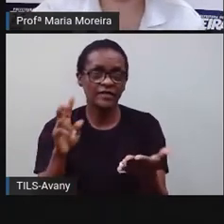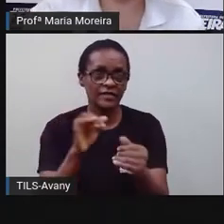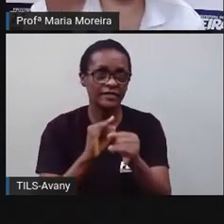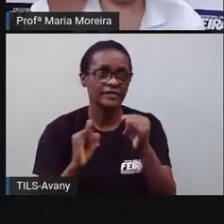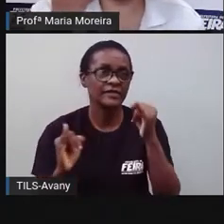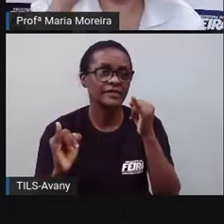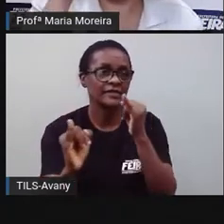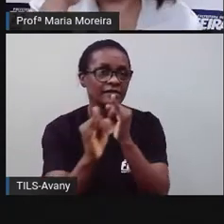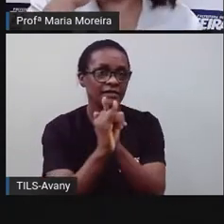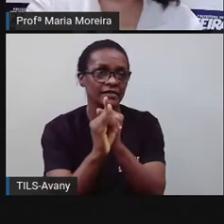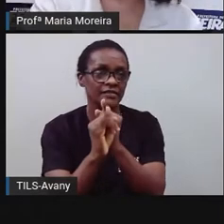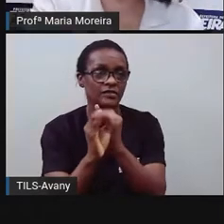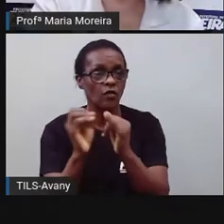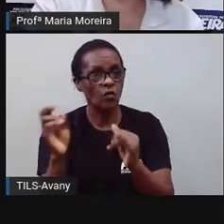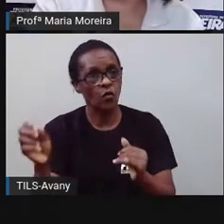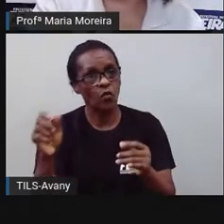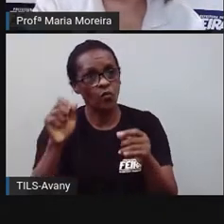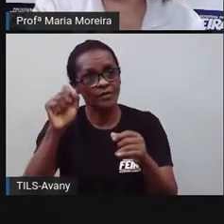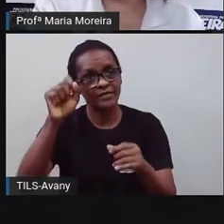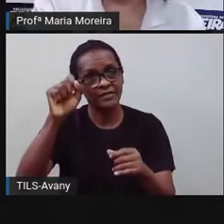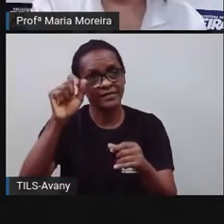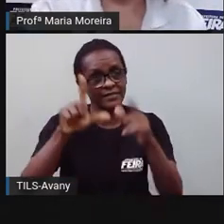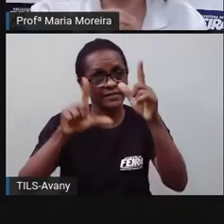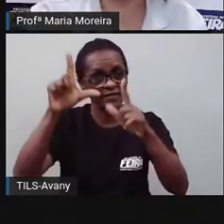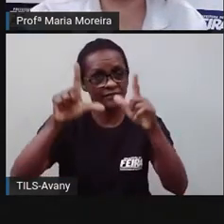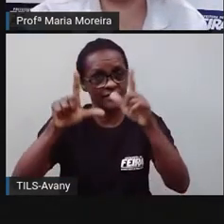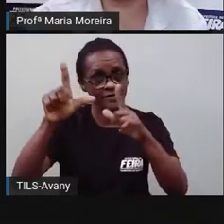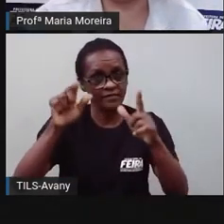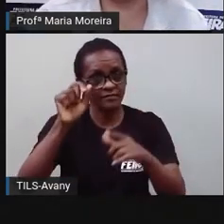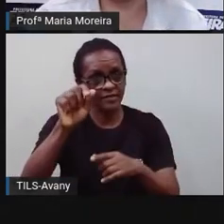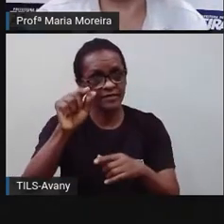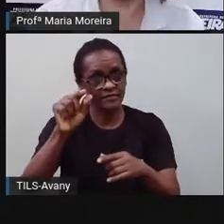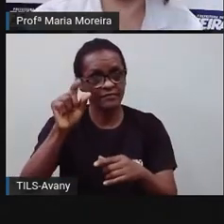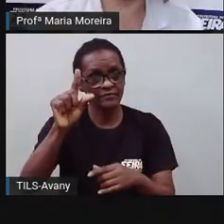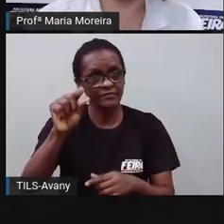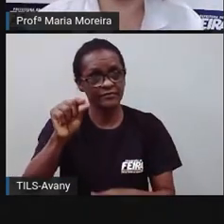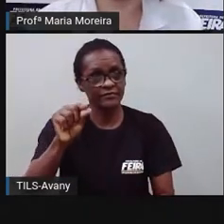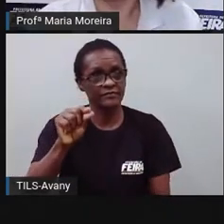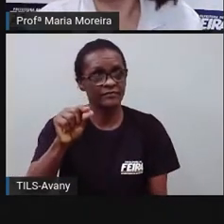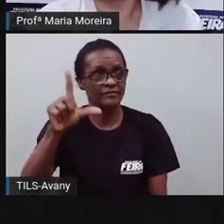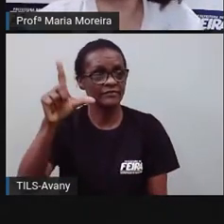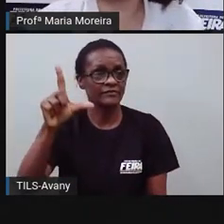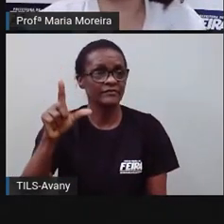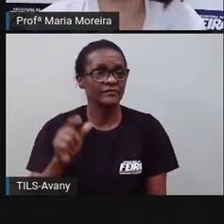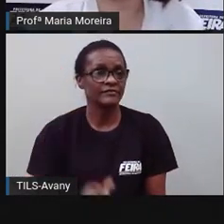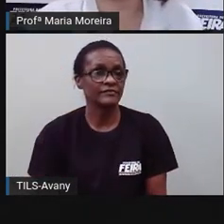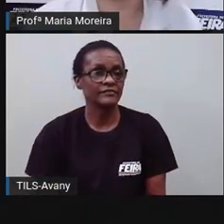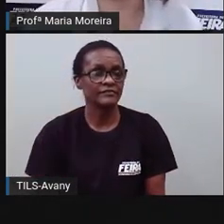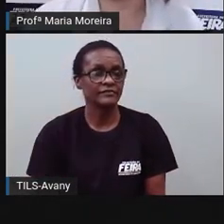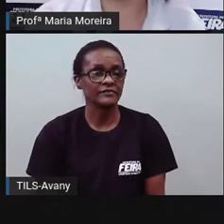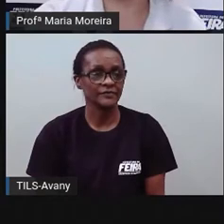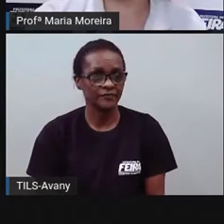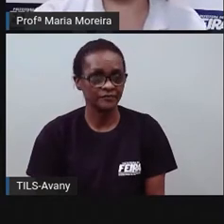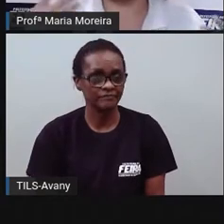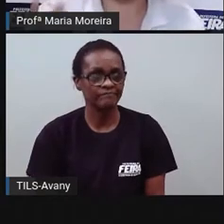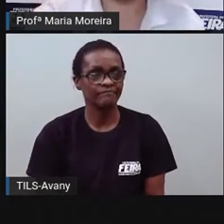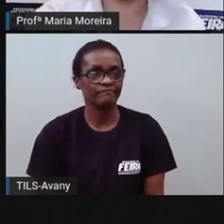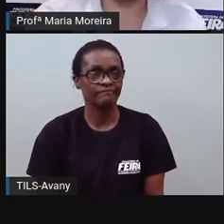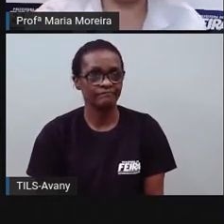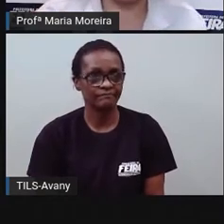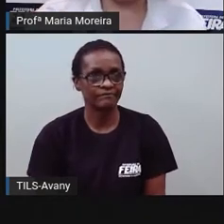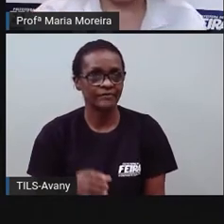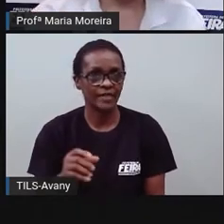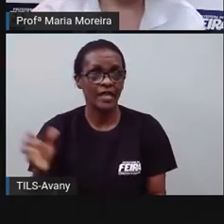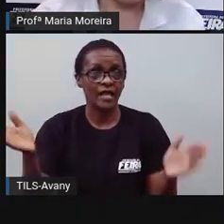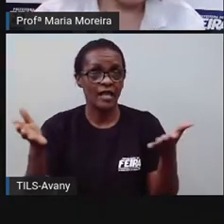mesmo ligar a televisão. Pois é, em um determinado momento. Um bom exemplo aí, né? Foi esse período de